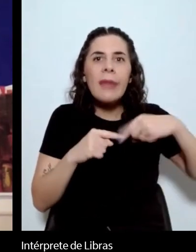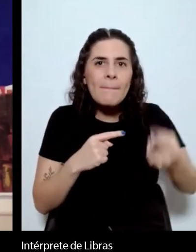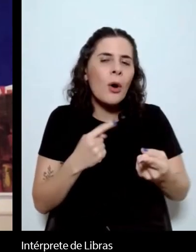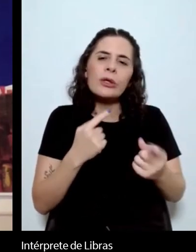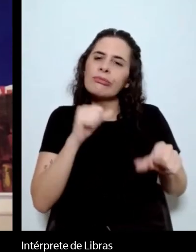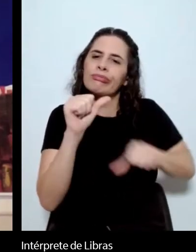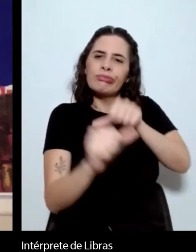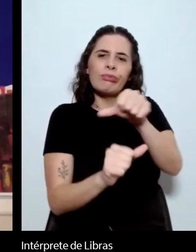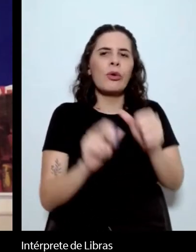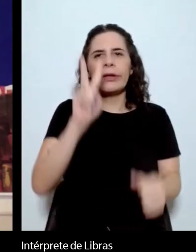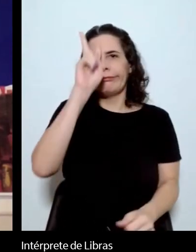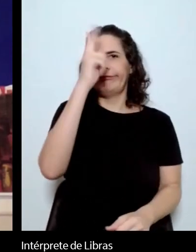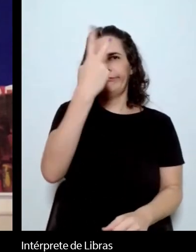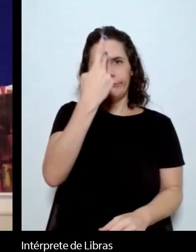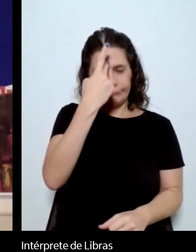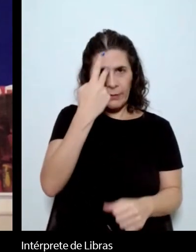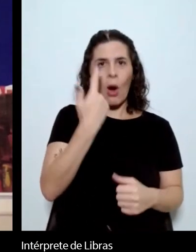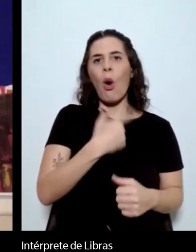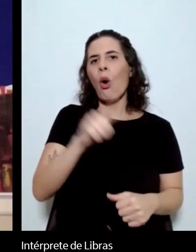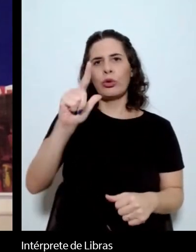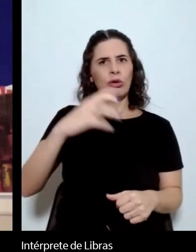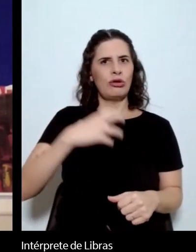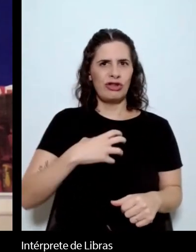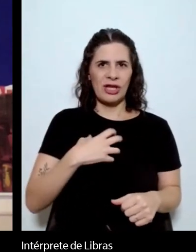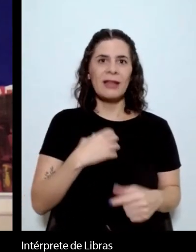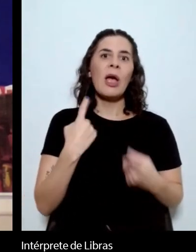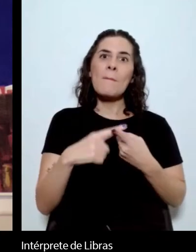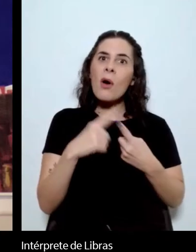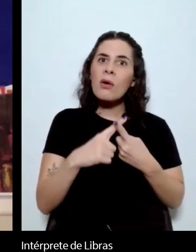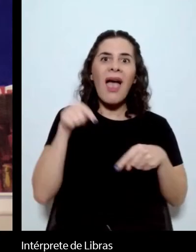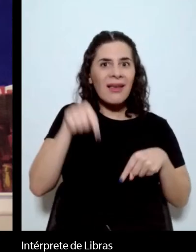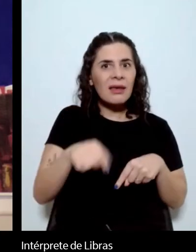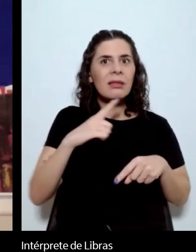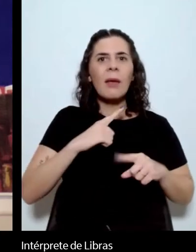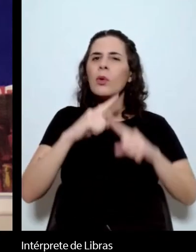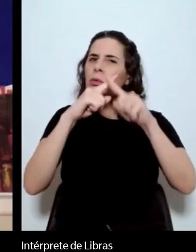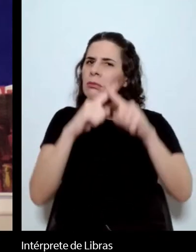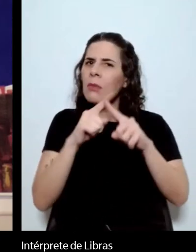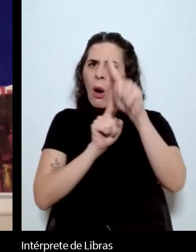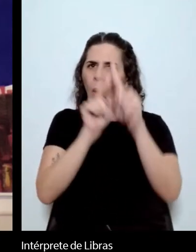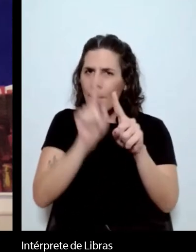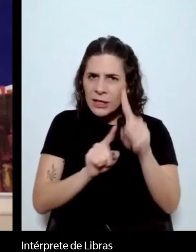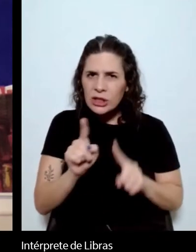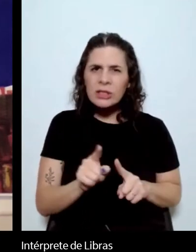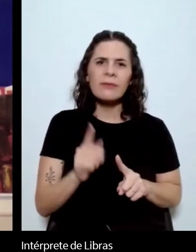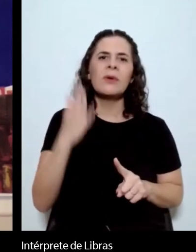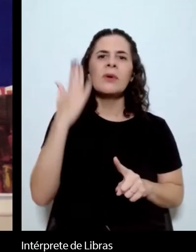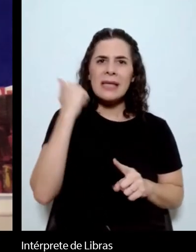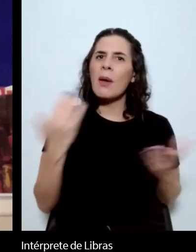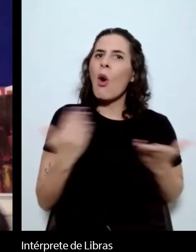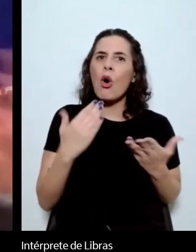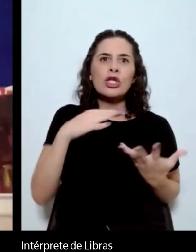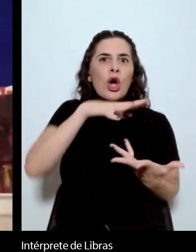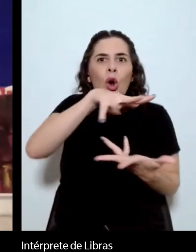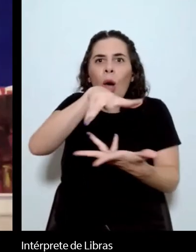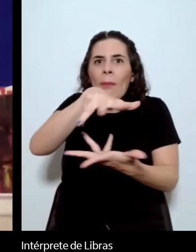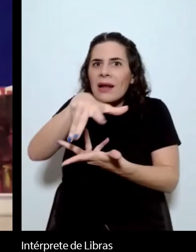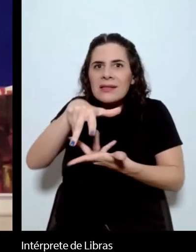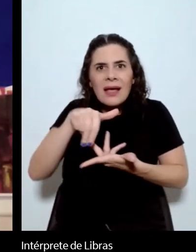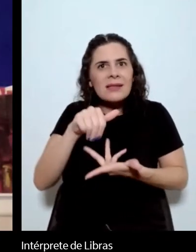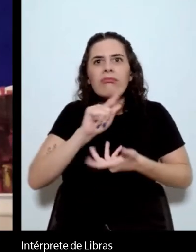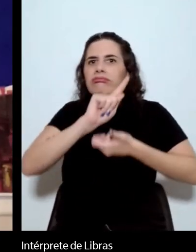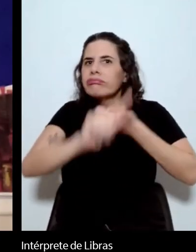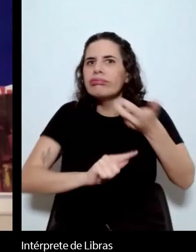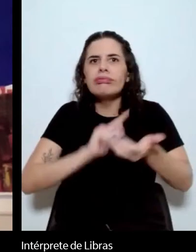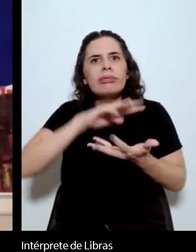que realmente o cenário é muito competitivo, como sabemos agora com o globalismo, são atores todos